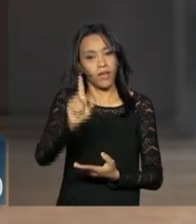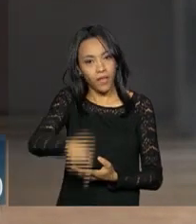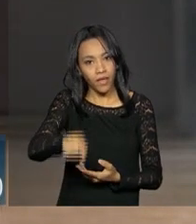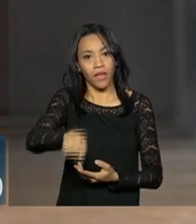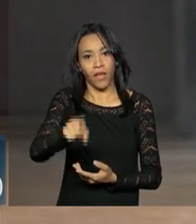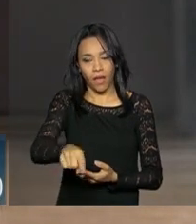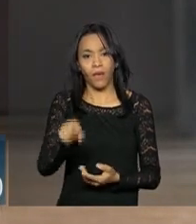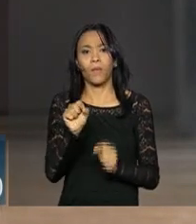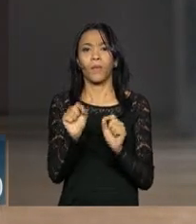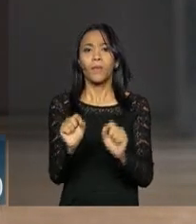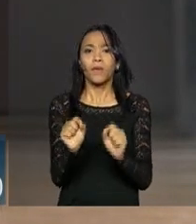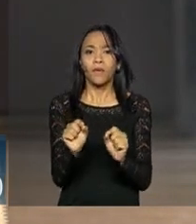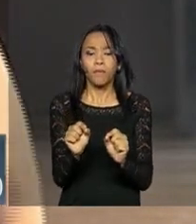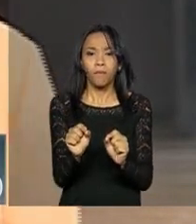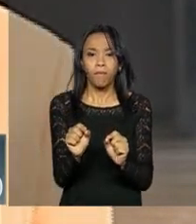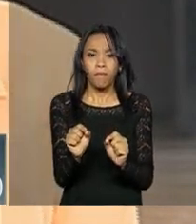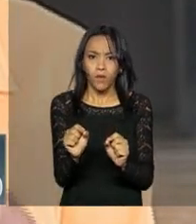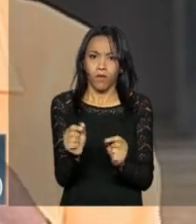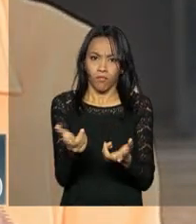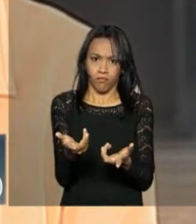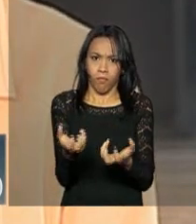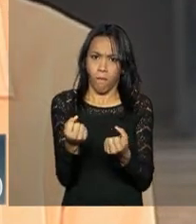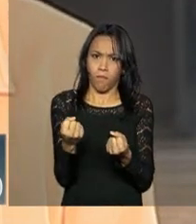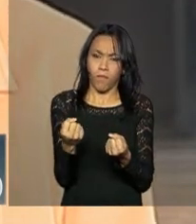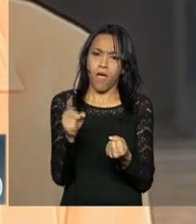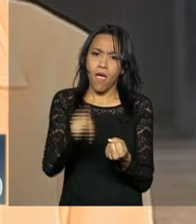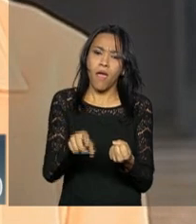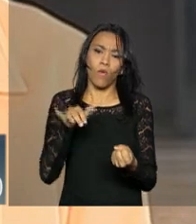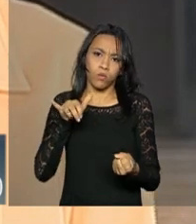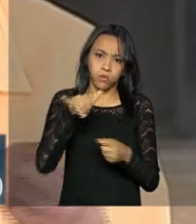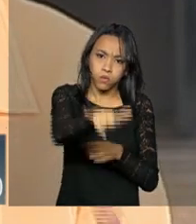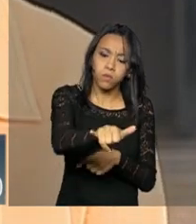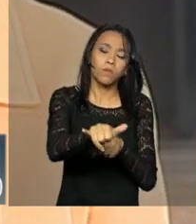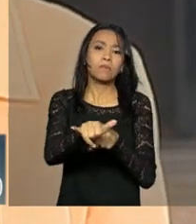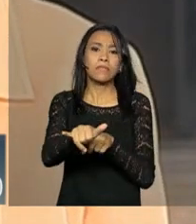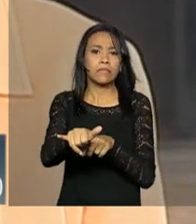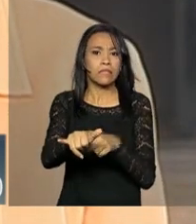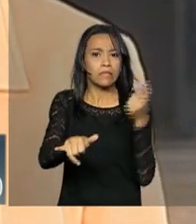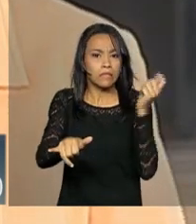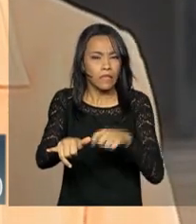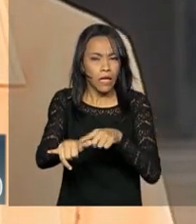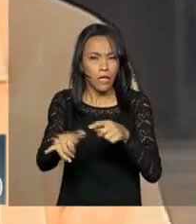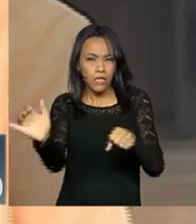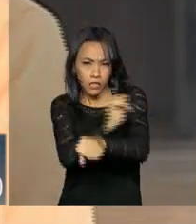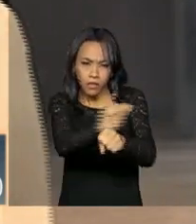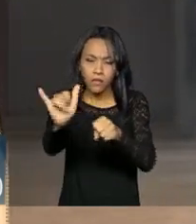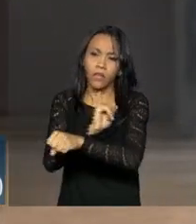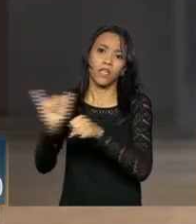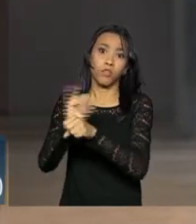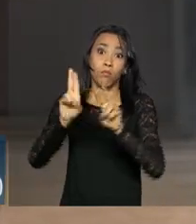produto extremamente robusto, um produto que tem grande capacidade estratégica pelo